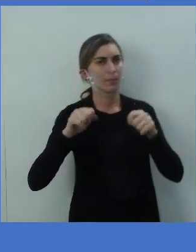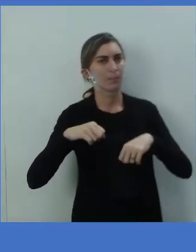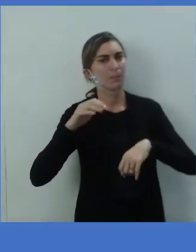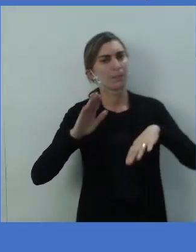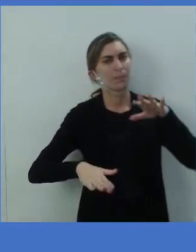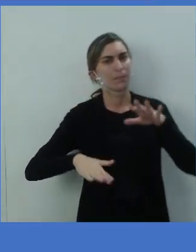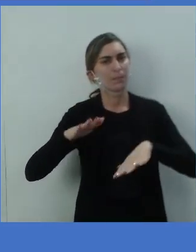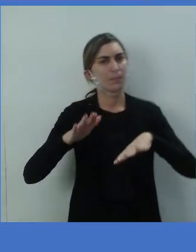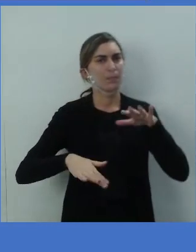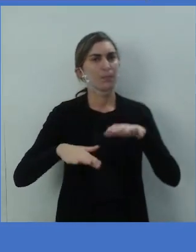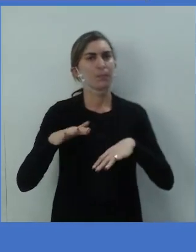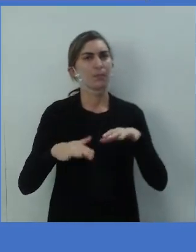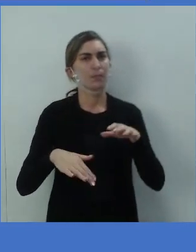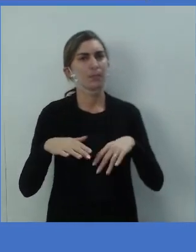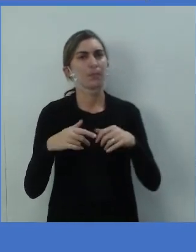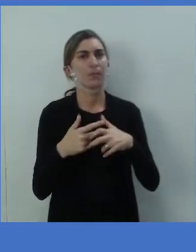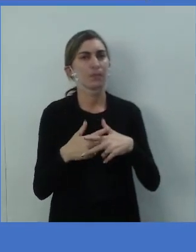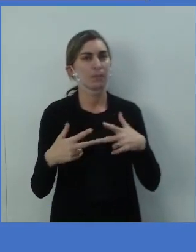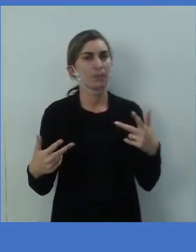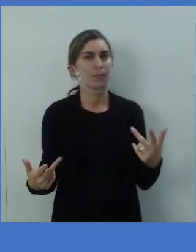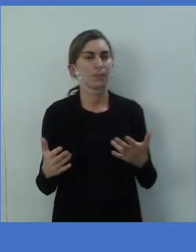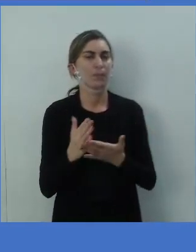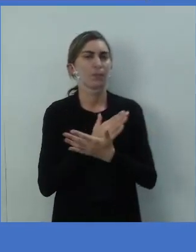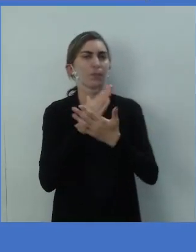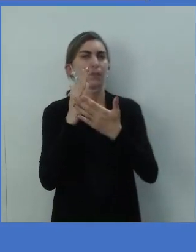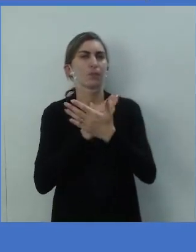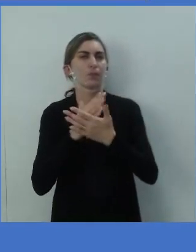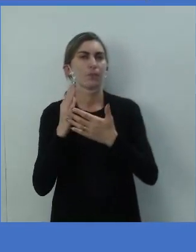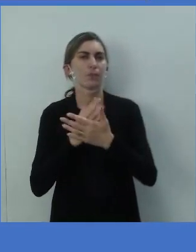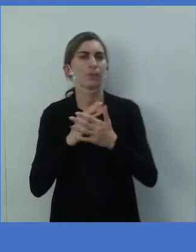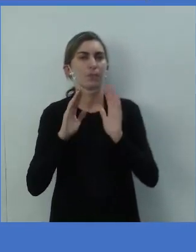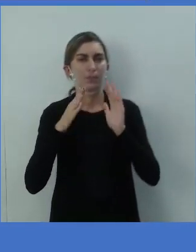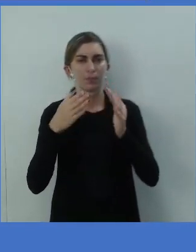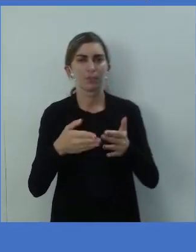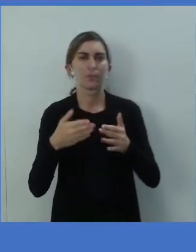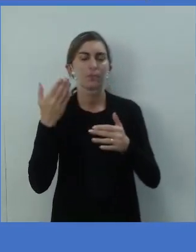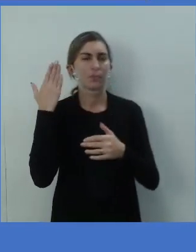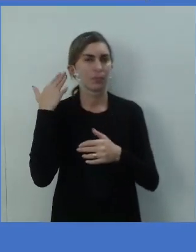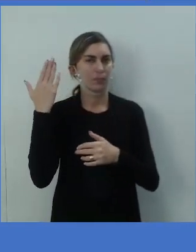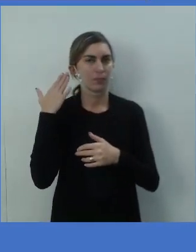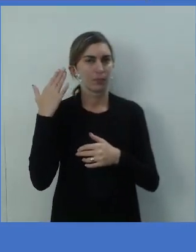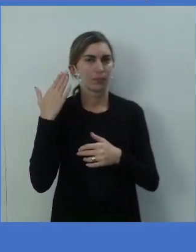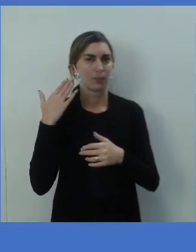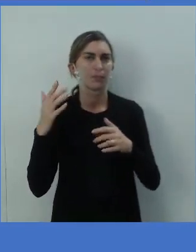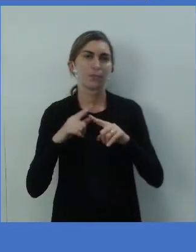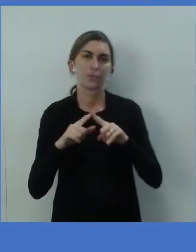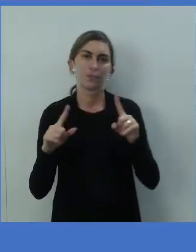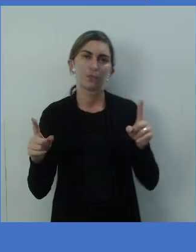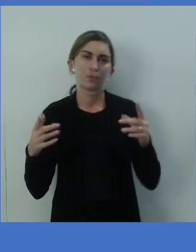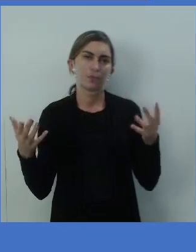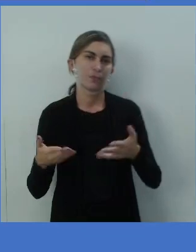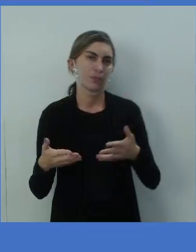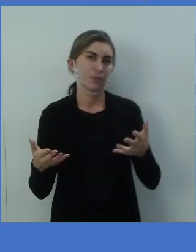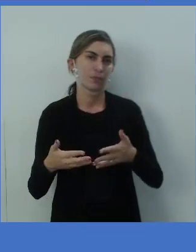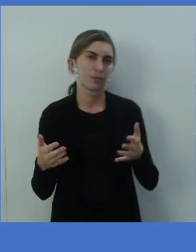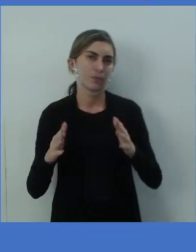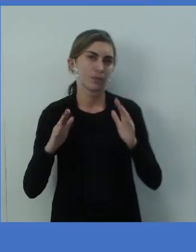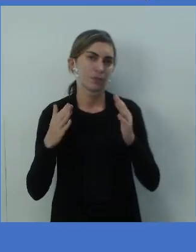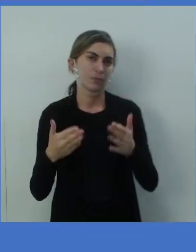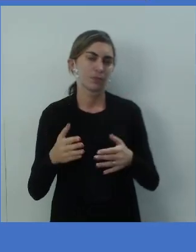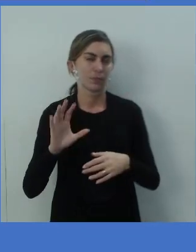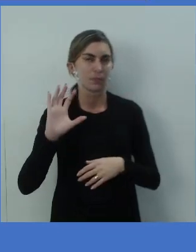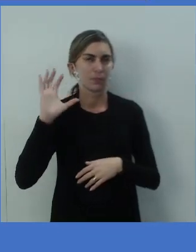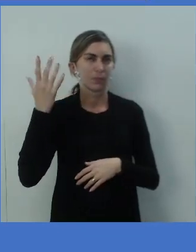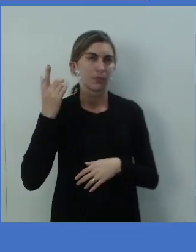Possibilidade. Algo, algum evento que ele foi específico lá no passado, mas que não aconteceu.